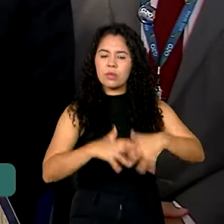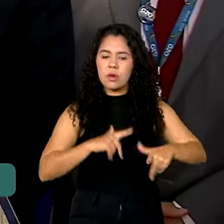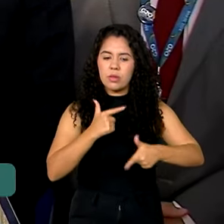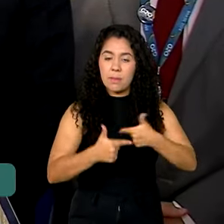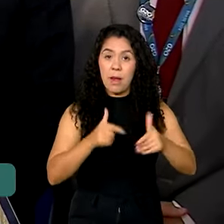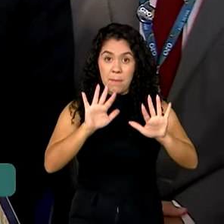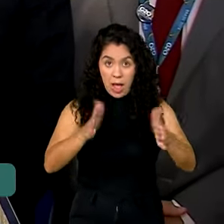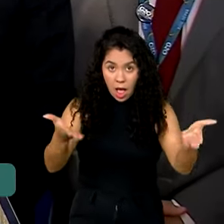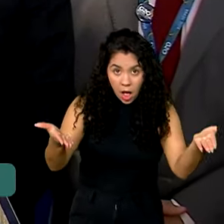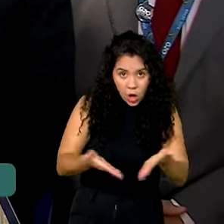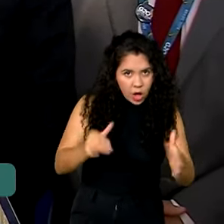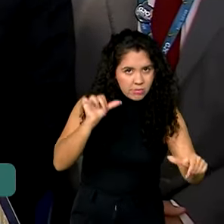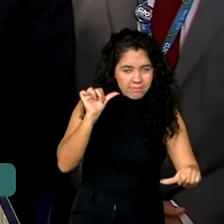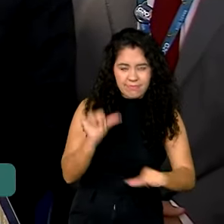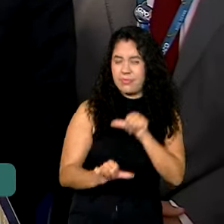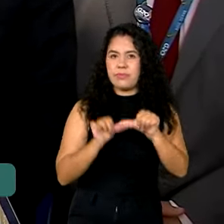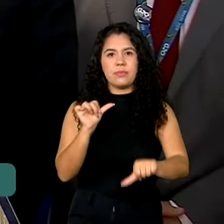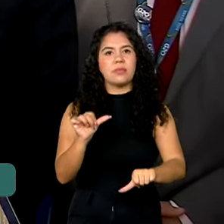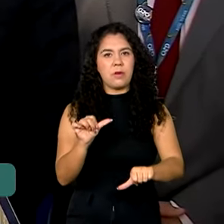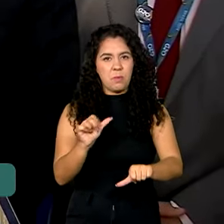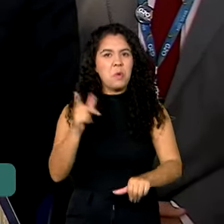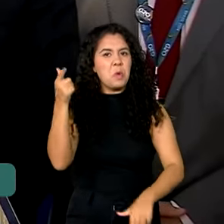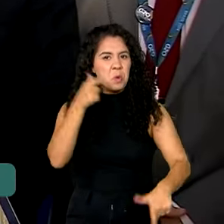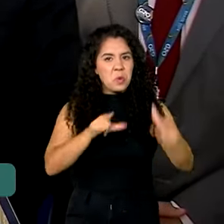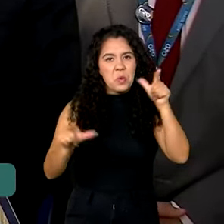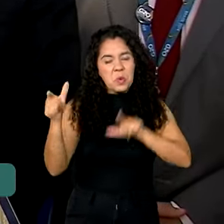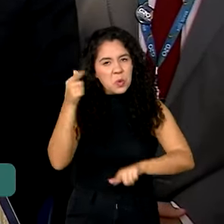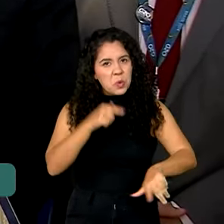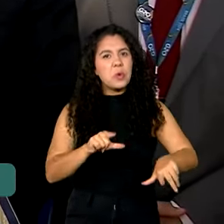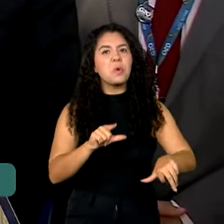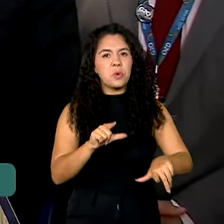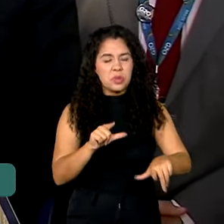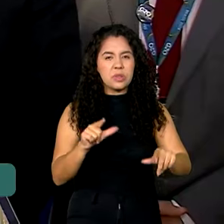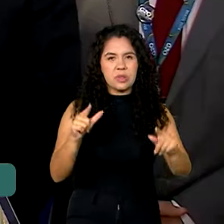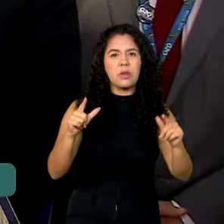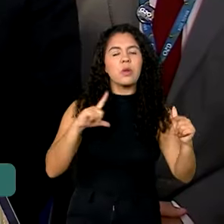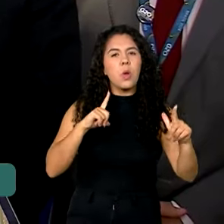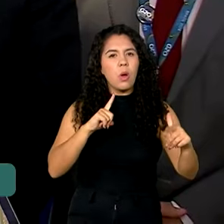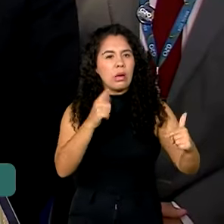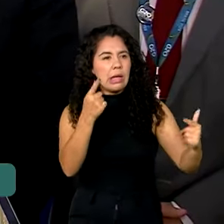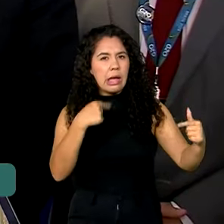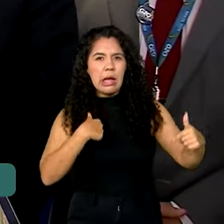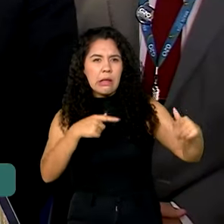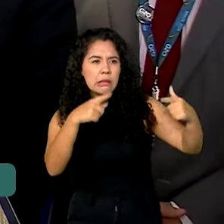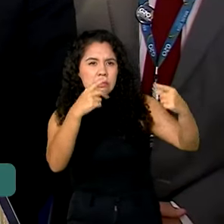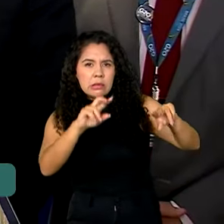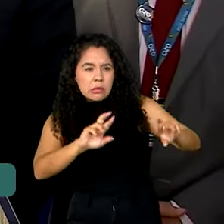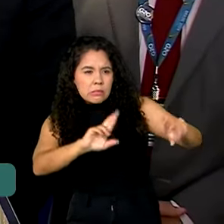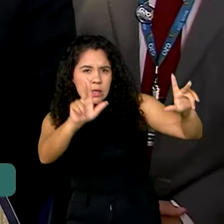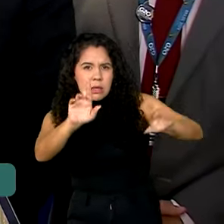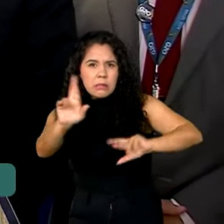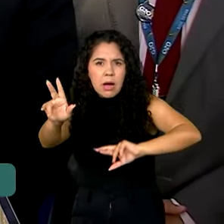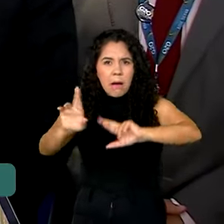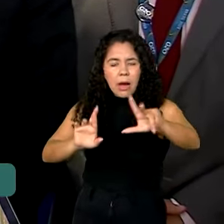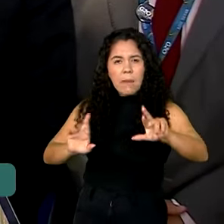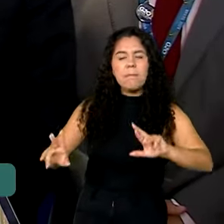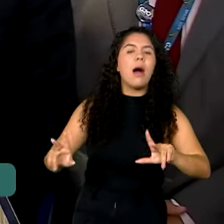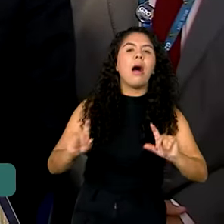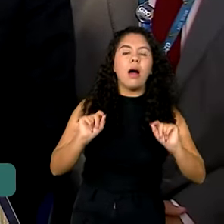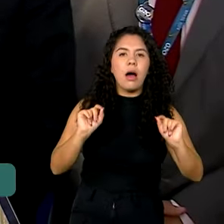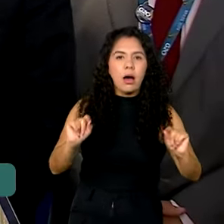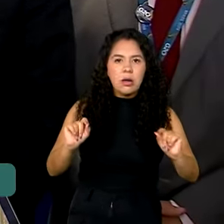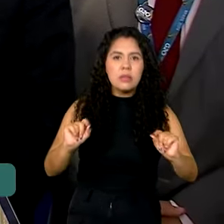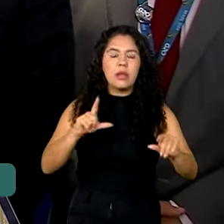Desta vez, superados os desafios de divergências, o bem maior, uma agropecuária